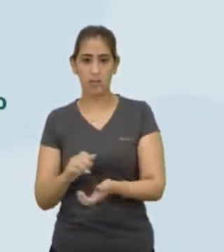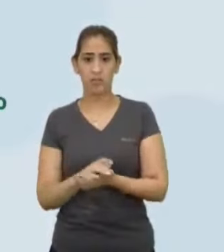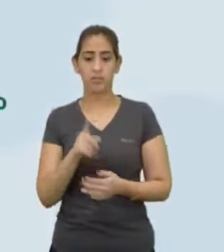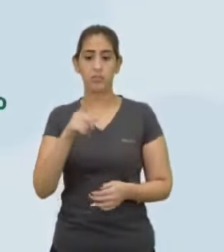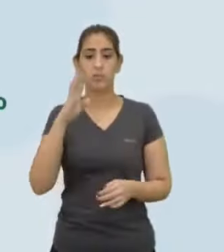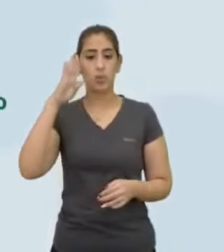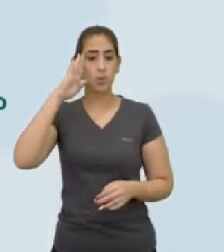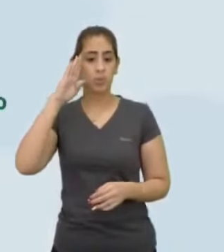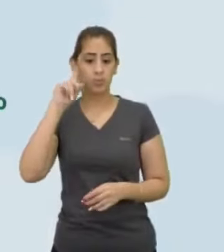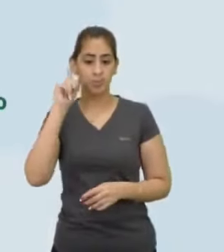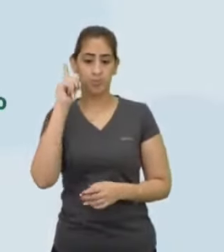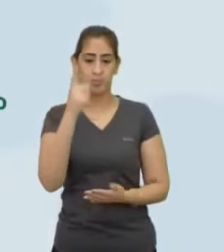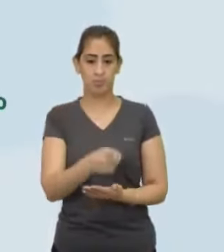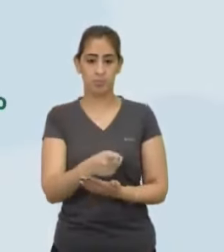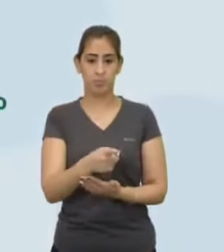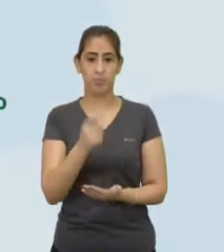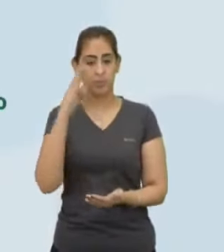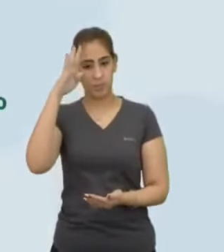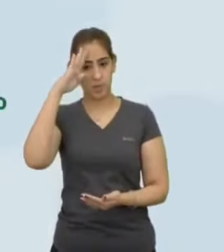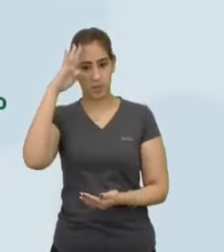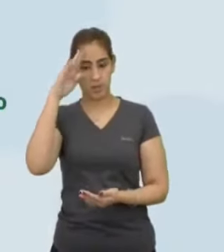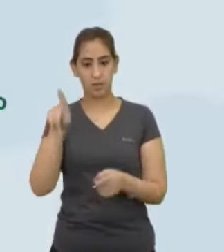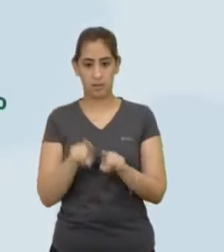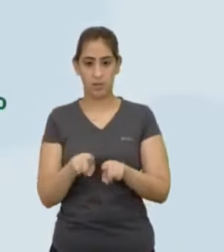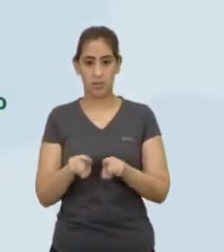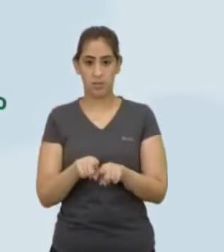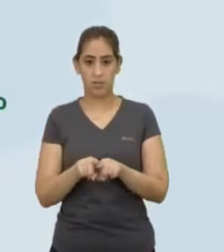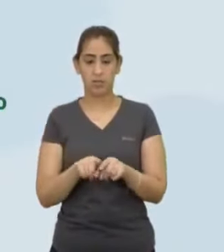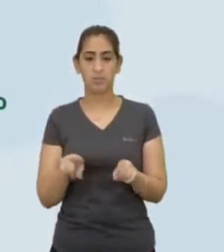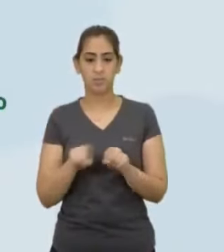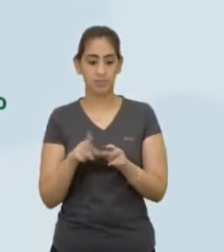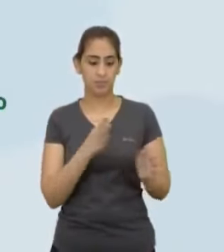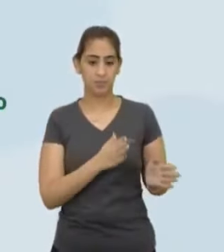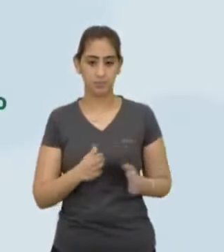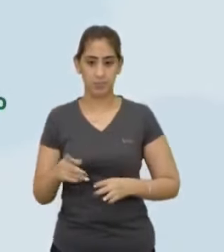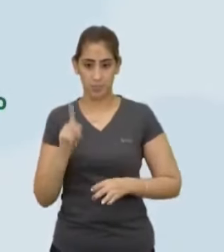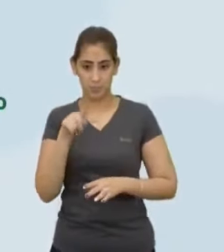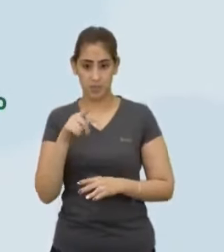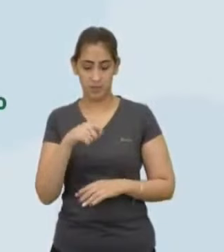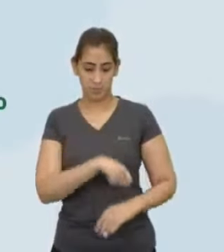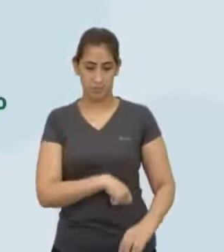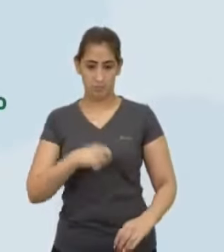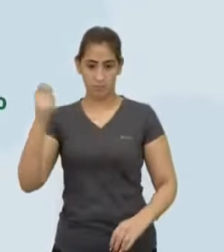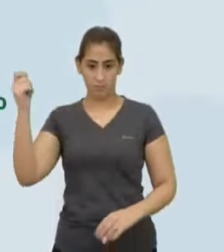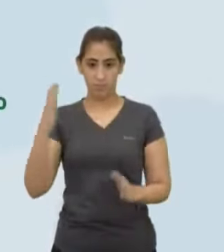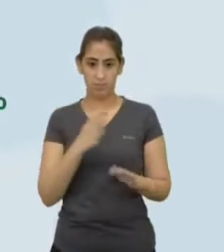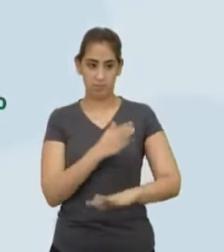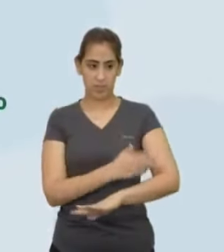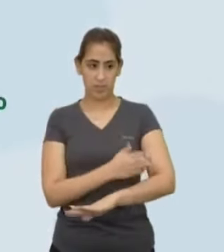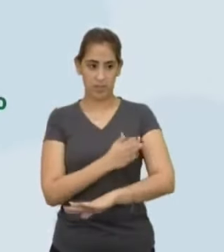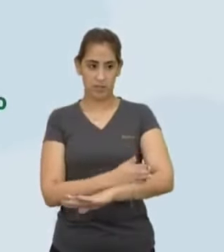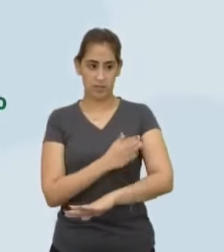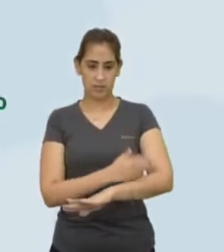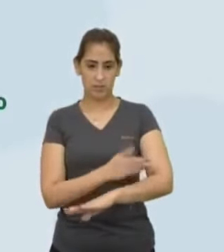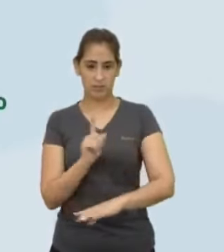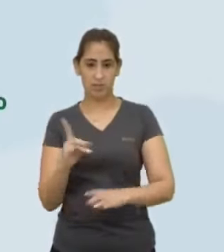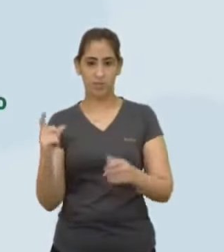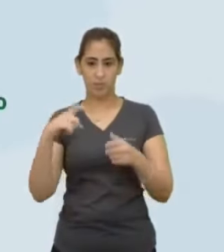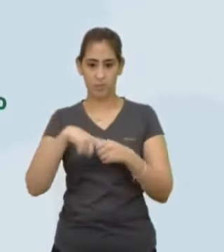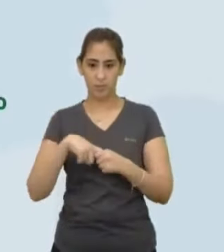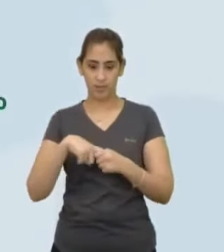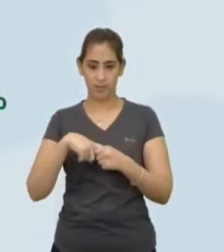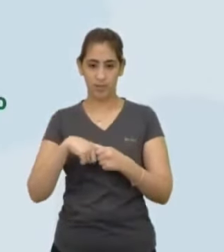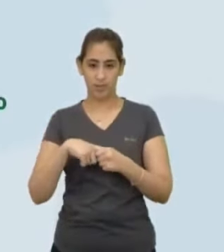militar E o nobre Em boa parte da Idade Média Ele é um predador A vida dele é toda voltada